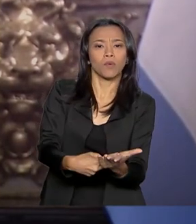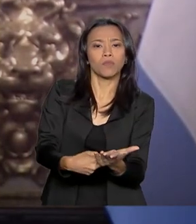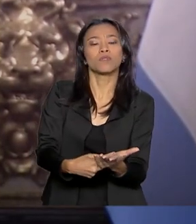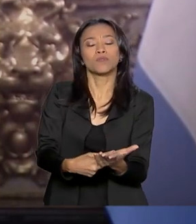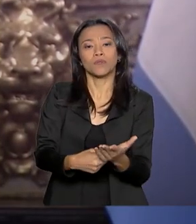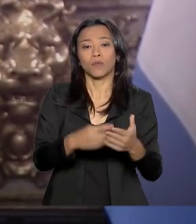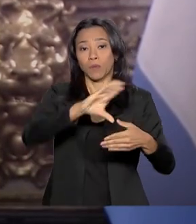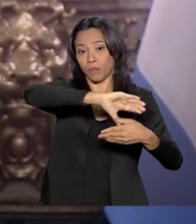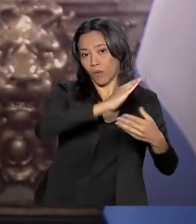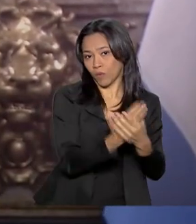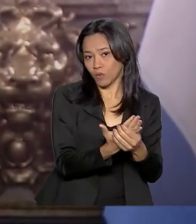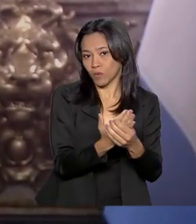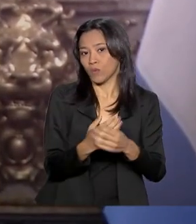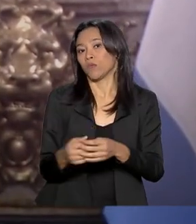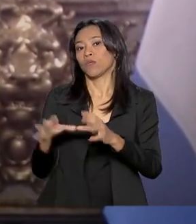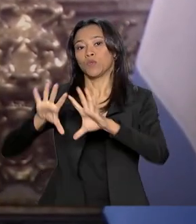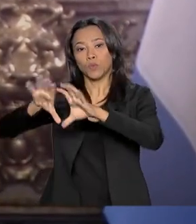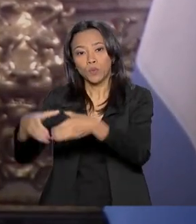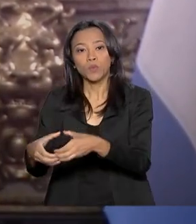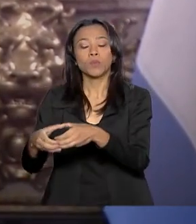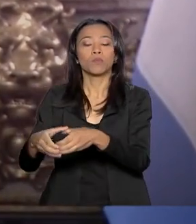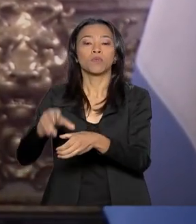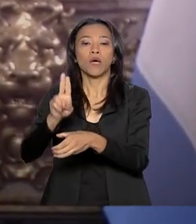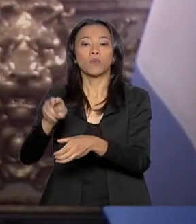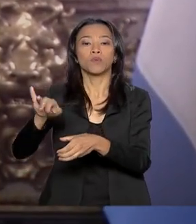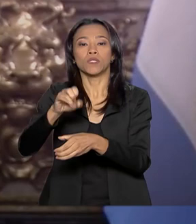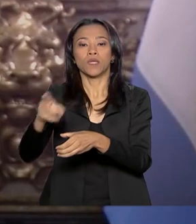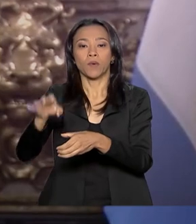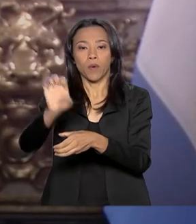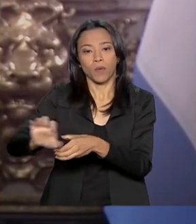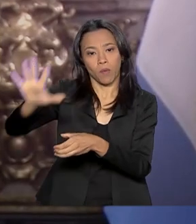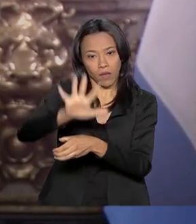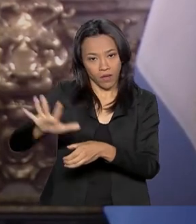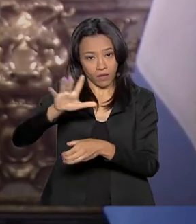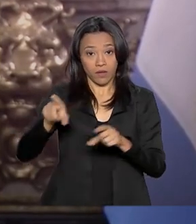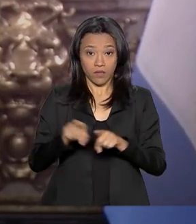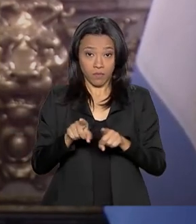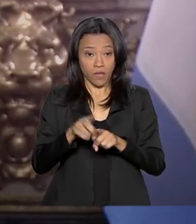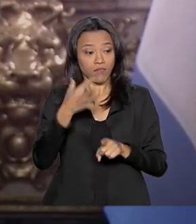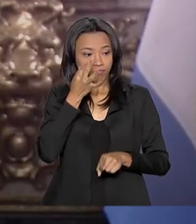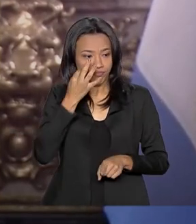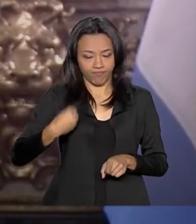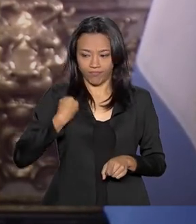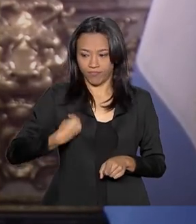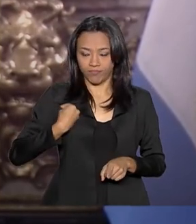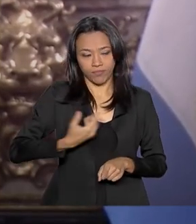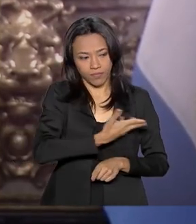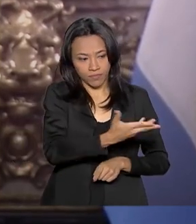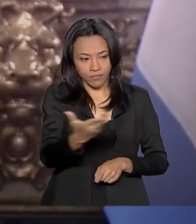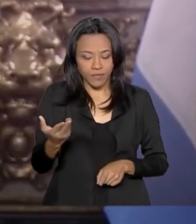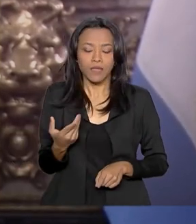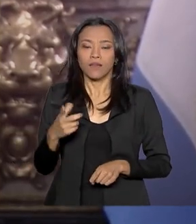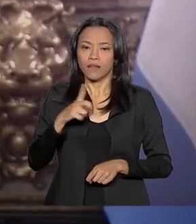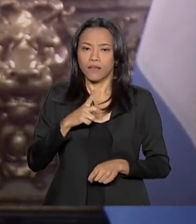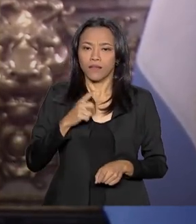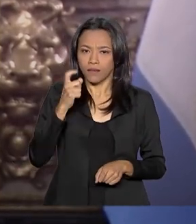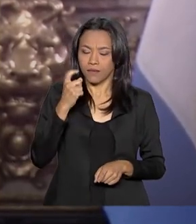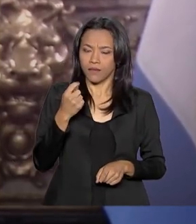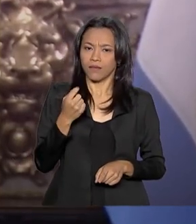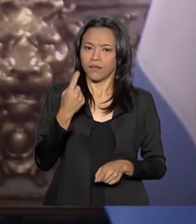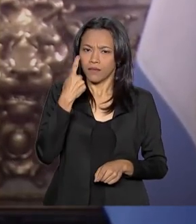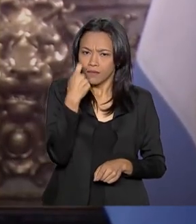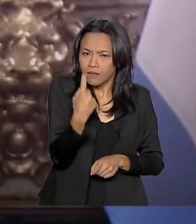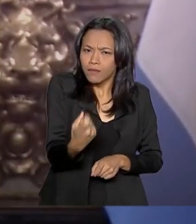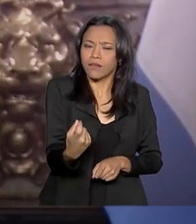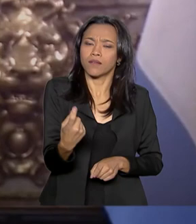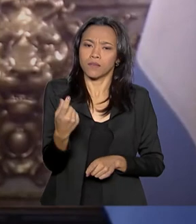nesse momento, trouxemos praticamente todos os ministros que interessavam e que interessam para a